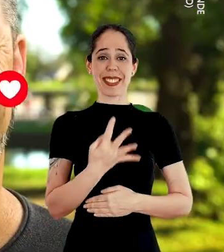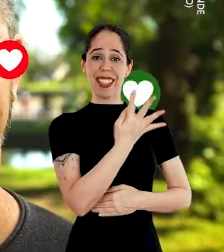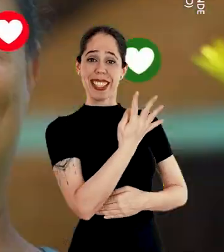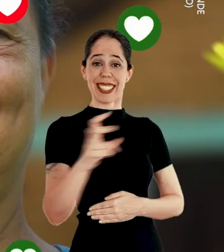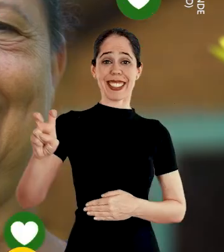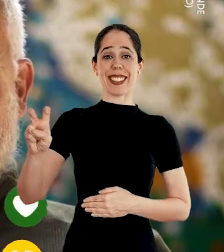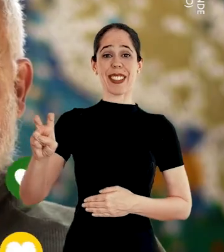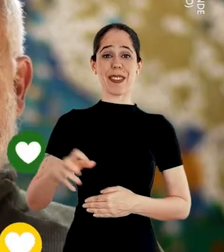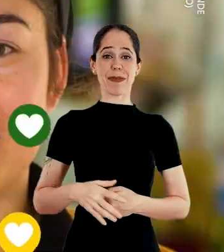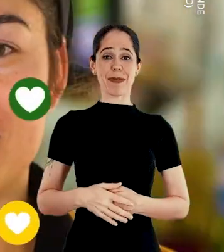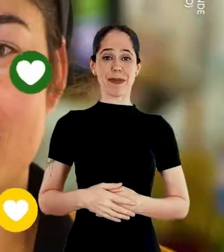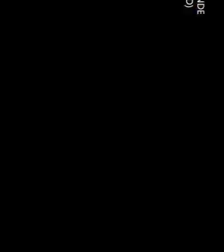45!